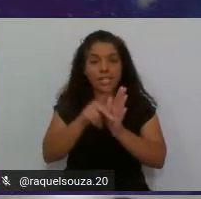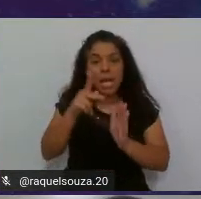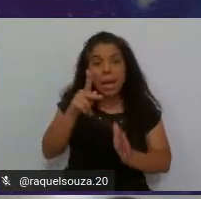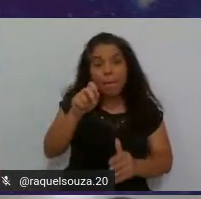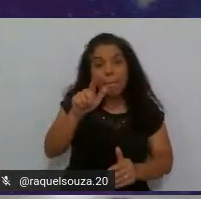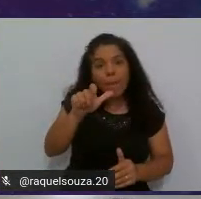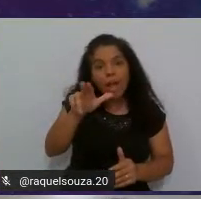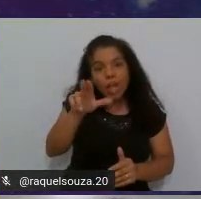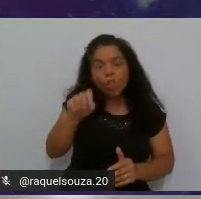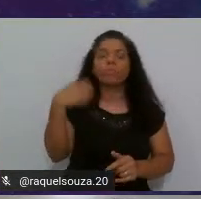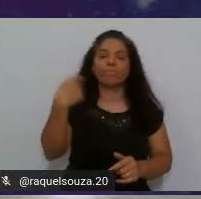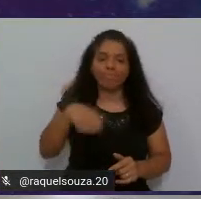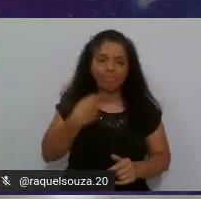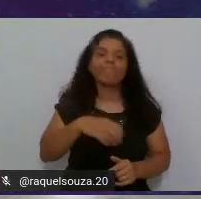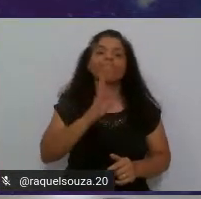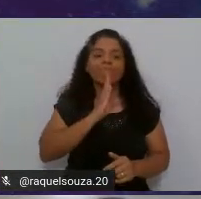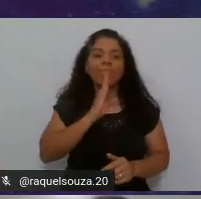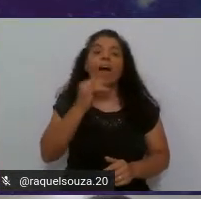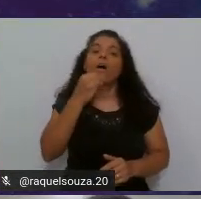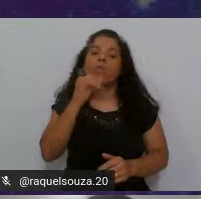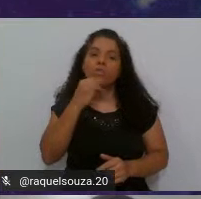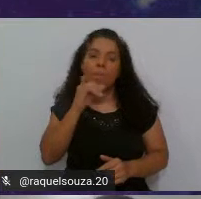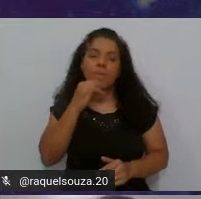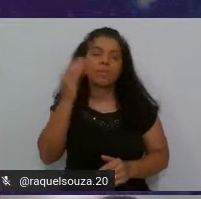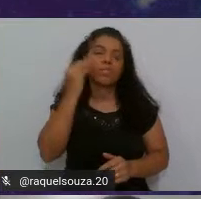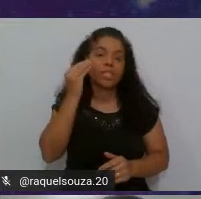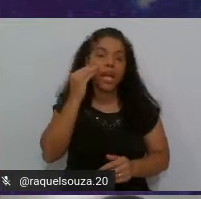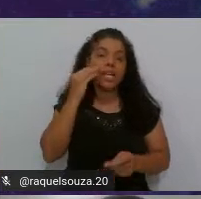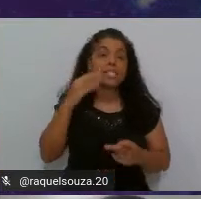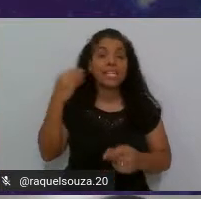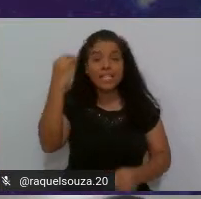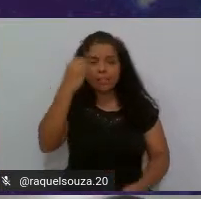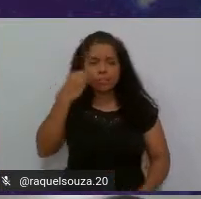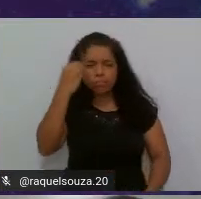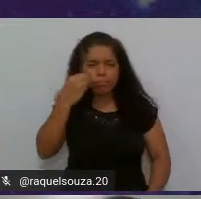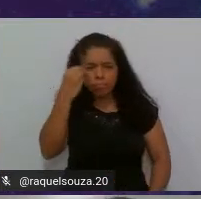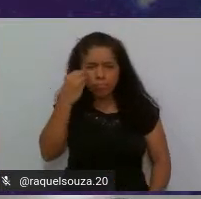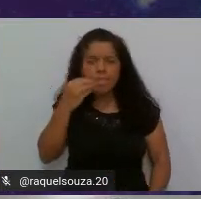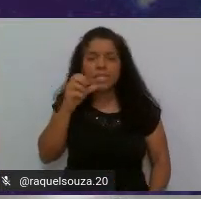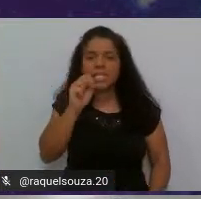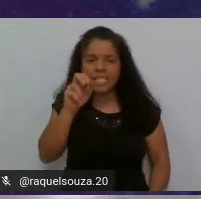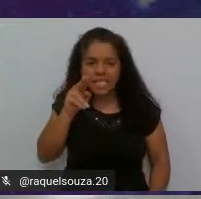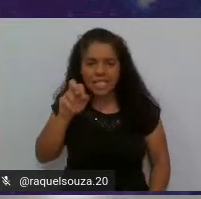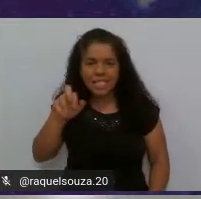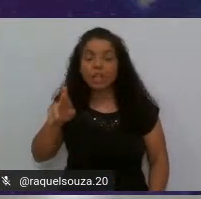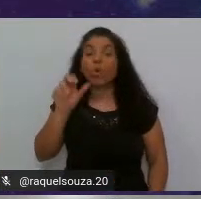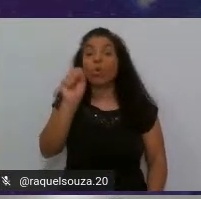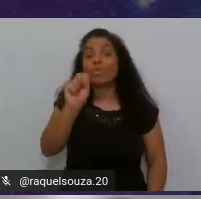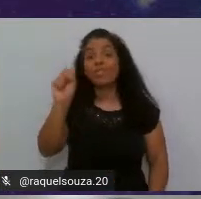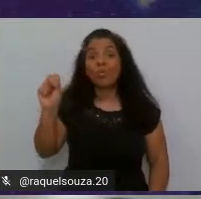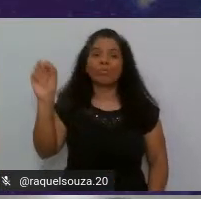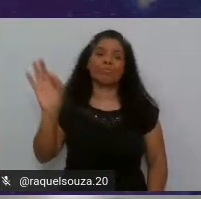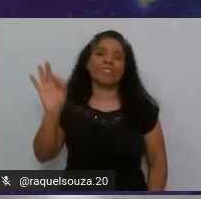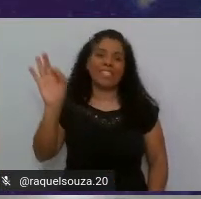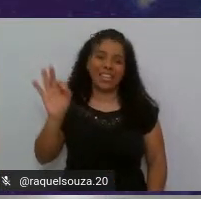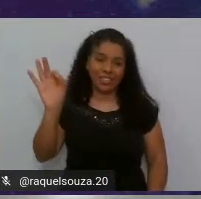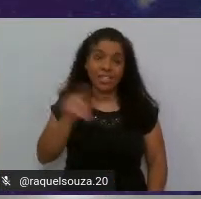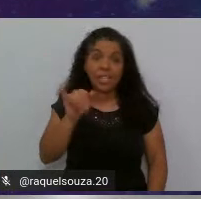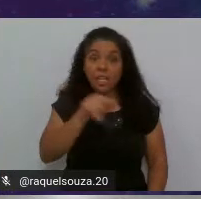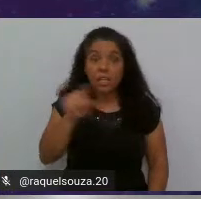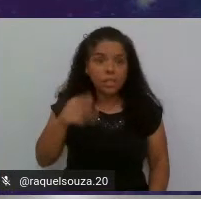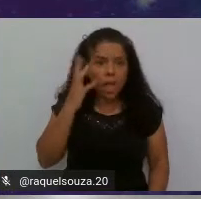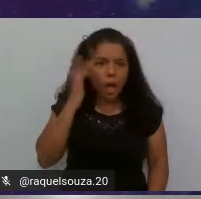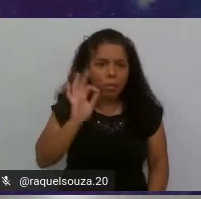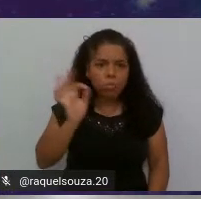era necessário conhecimento de automação de teste. E para os Sêniors, 88%. Ou seja, se você não sabe